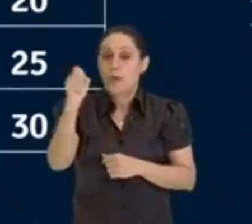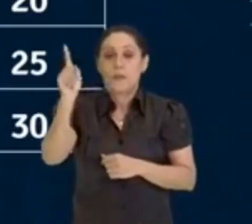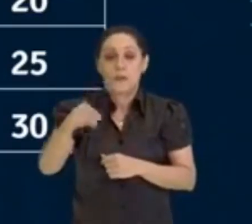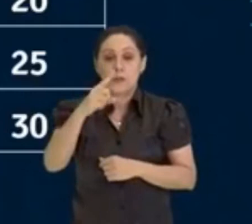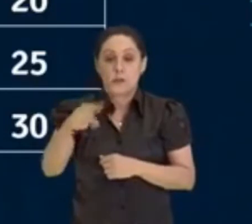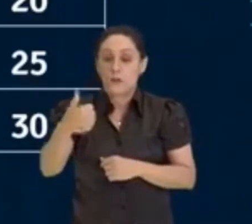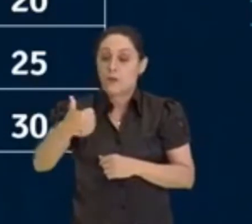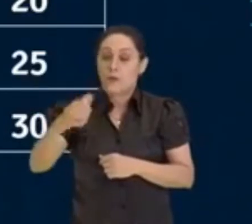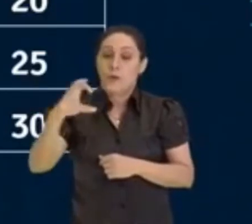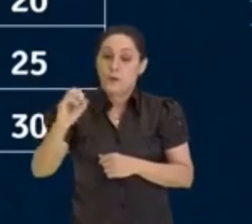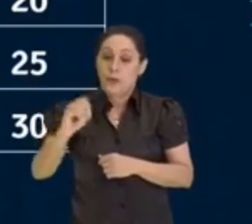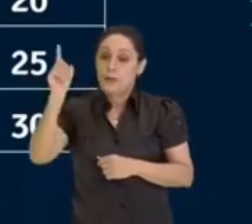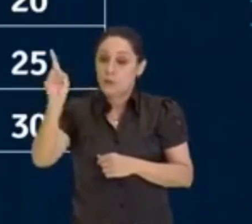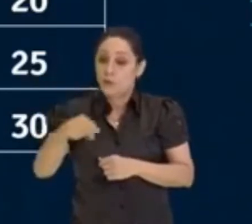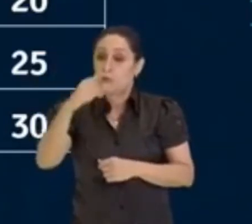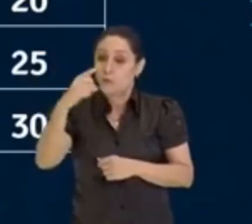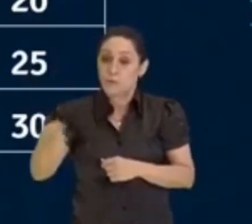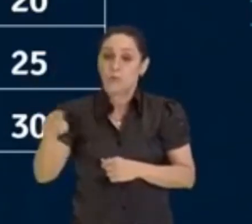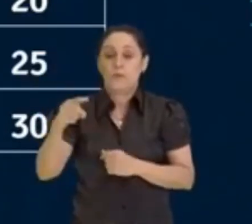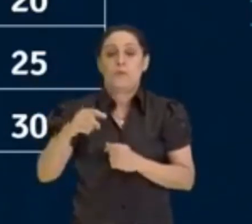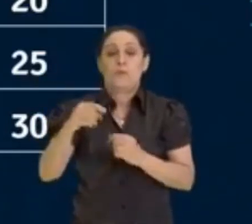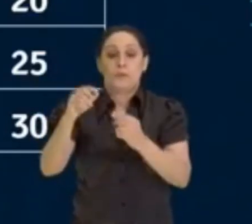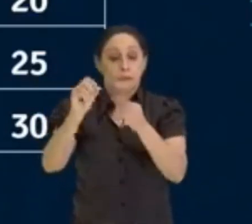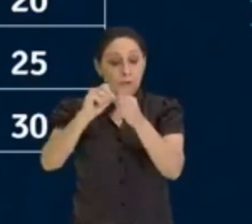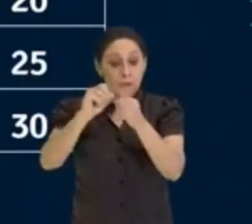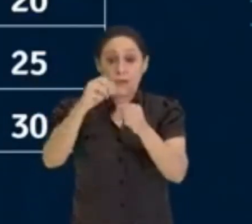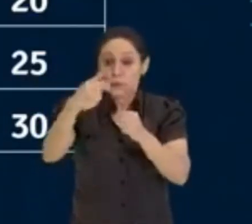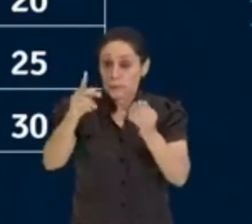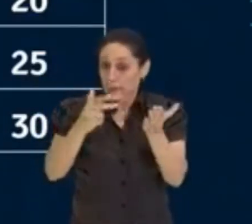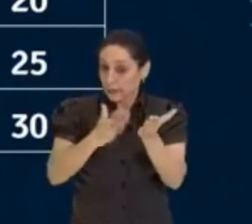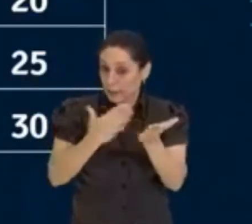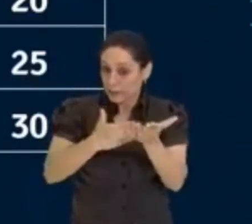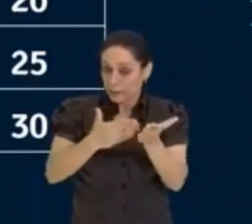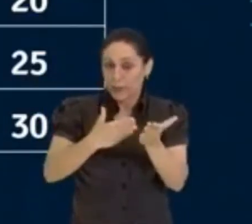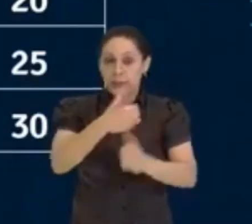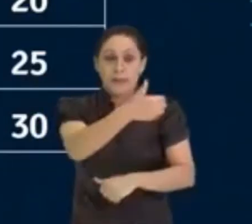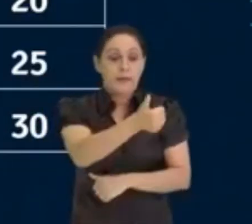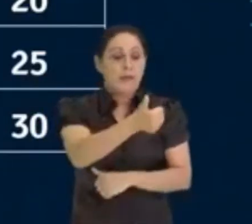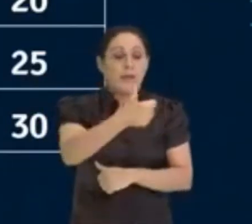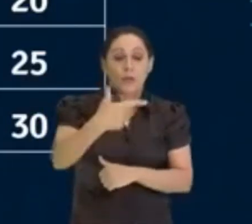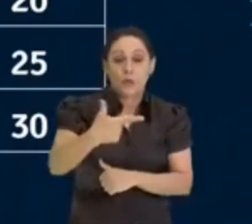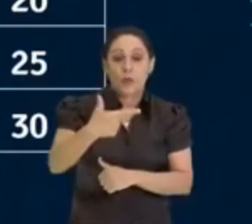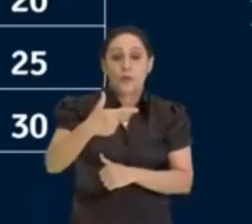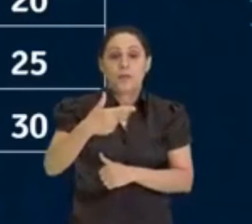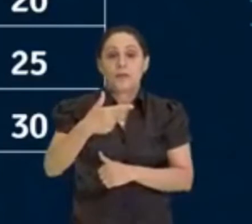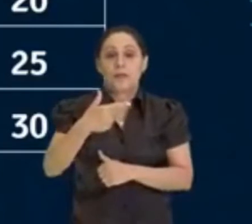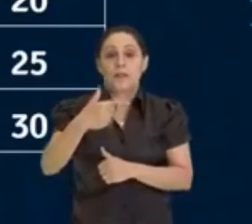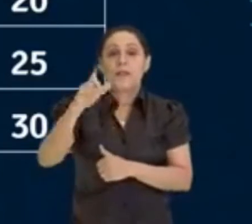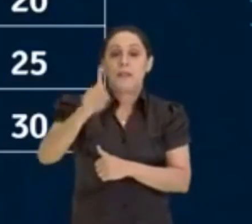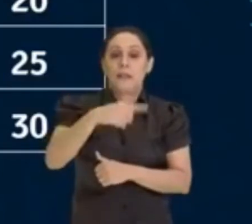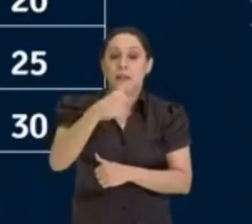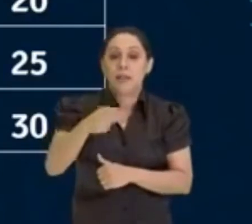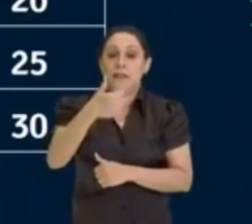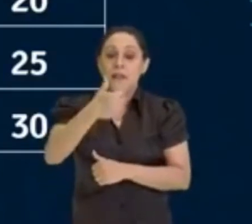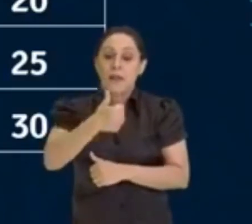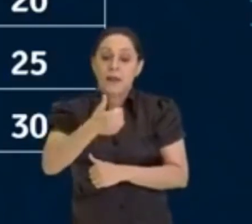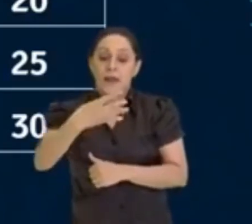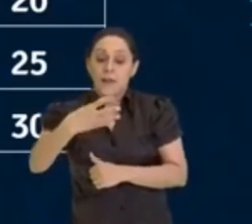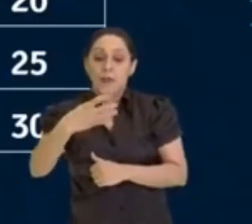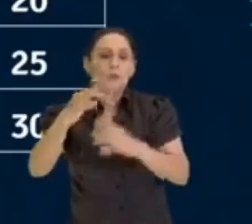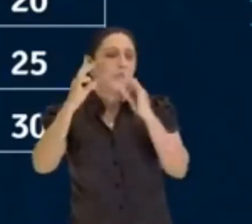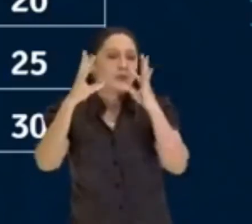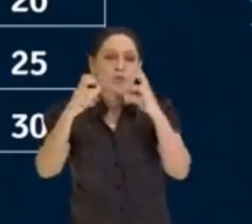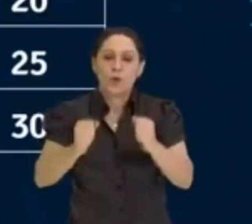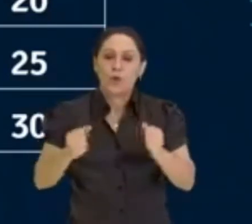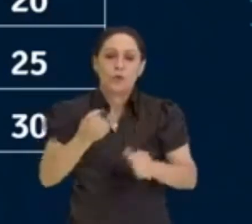O 10 também. Então, vai fazendo isso no teu caderno também. 12. Que mais que eu tenho? 14, olha. Todos os